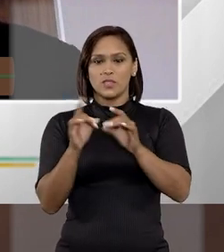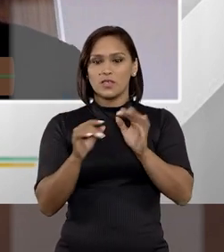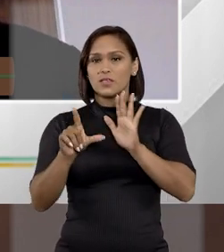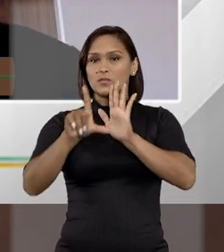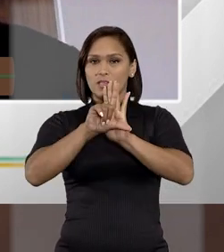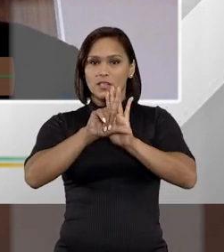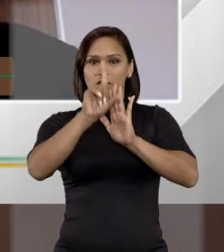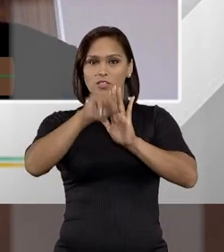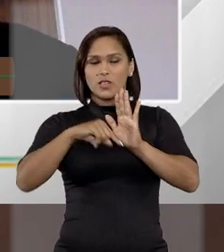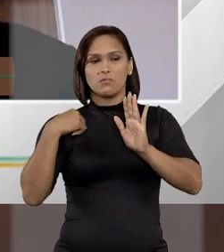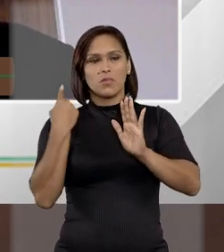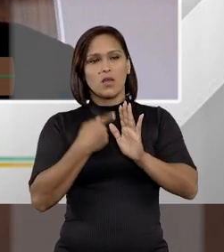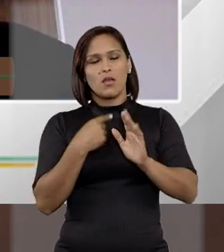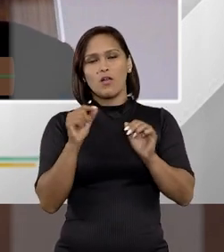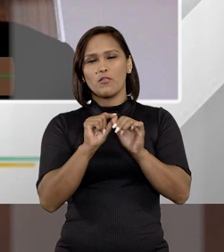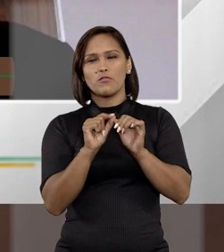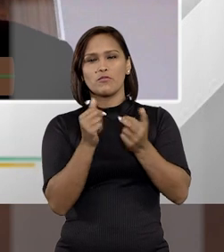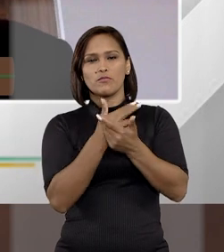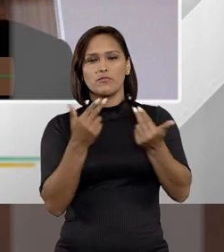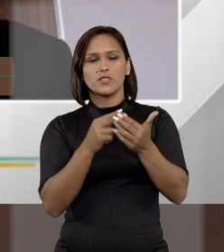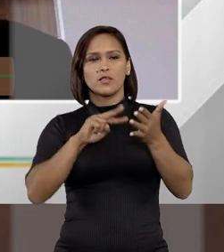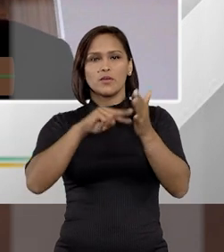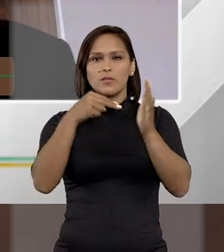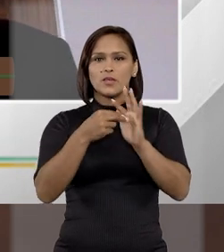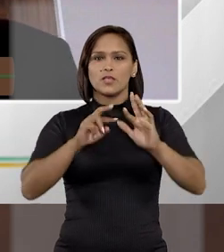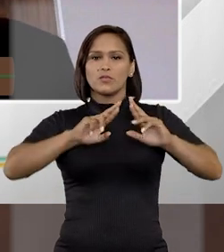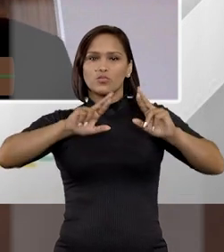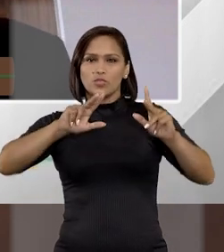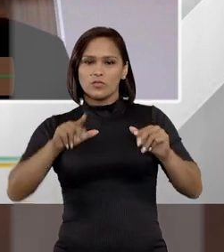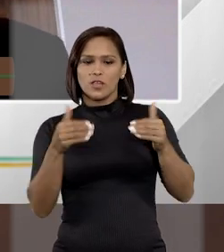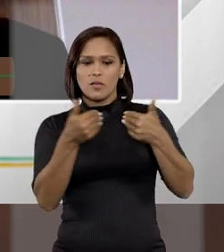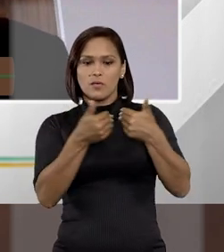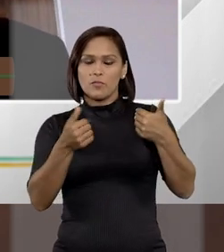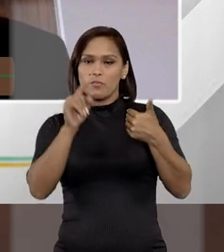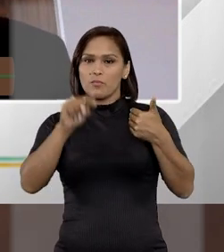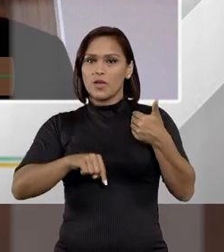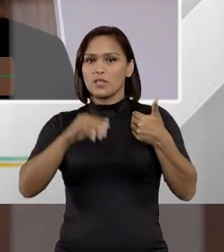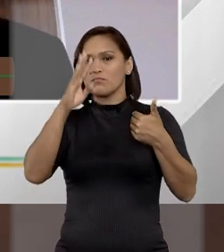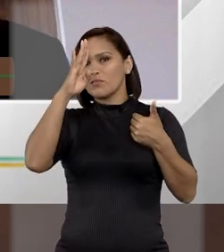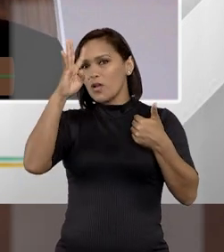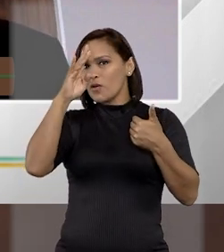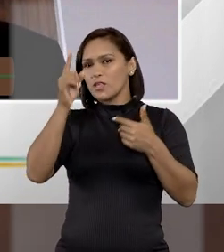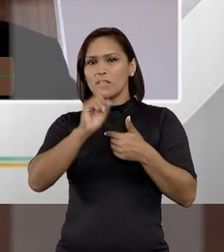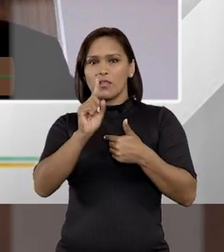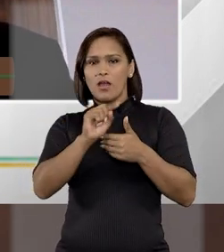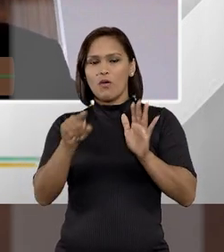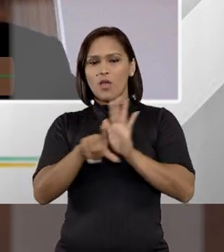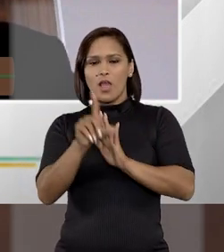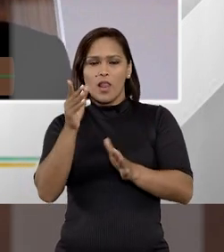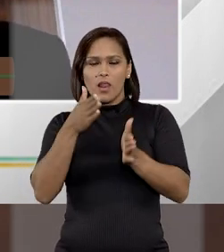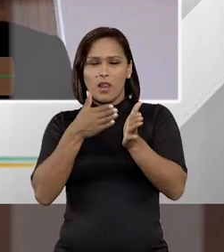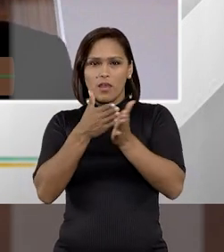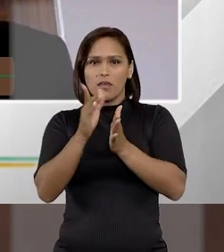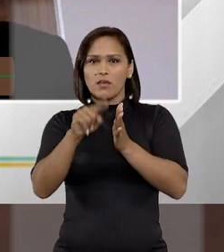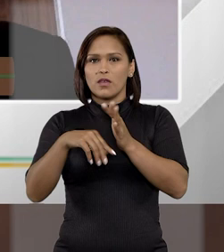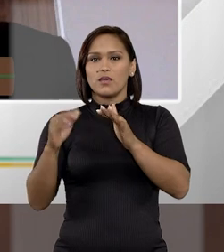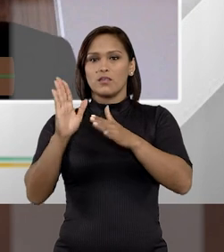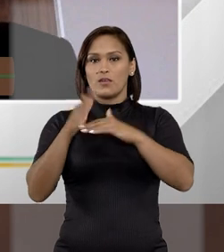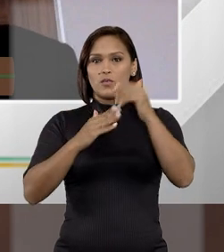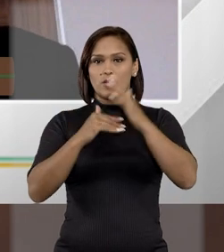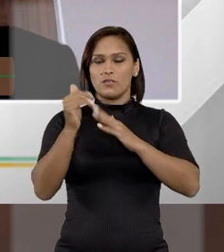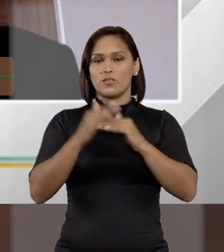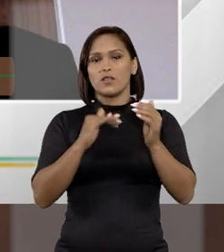o princípio da legalidade, e que nós não podemos fazer uma interpretação em malamparte, uma analogia em malamparte, então a extorsão